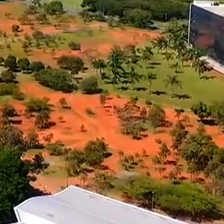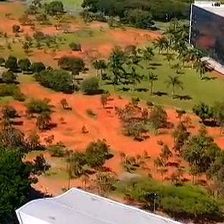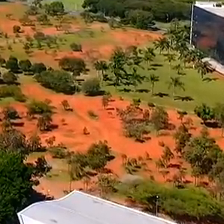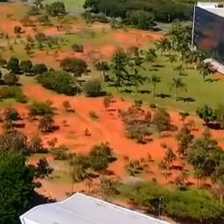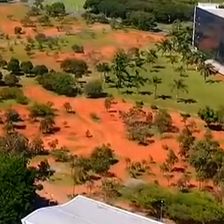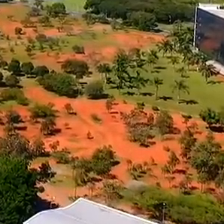na próxima Calha